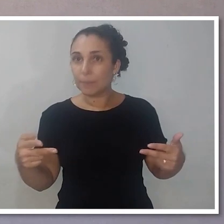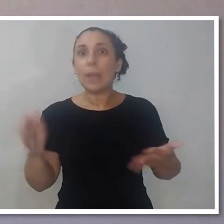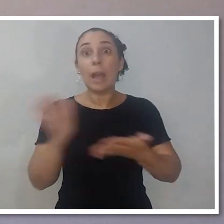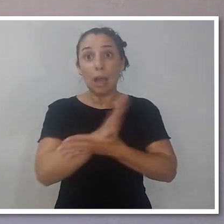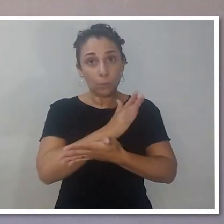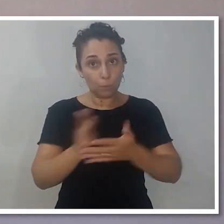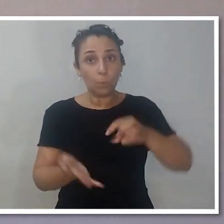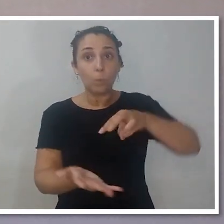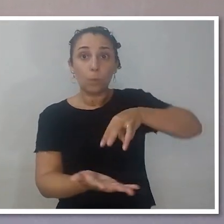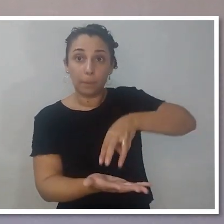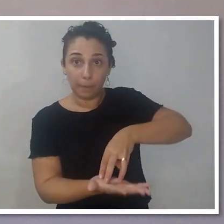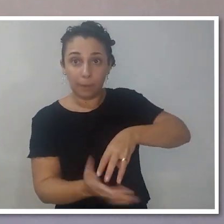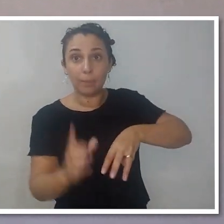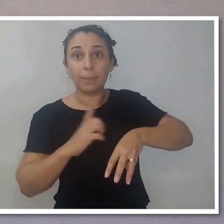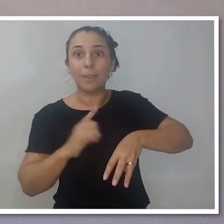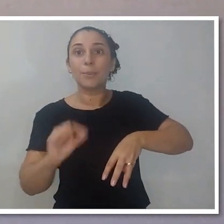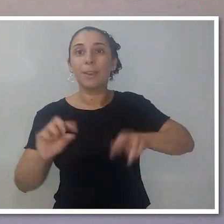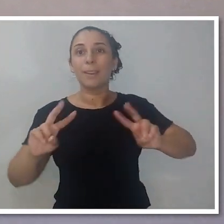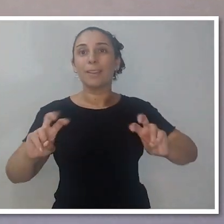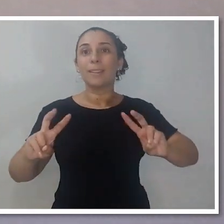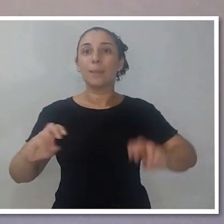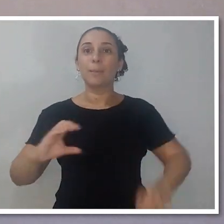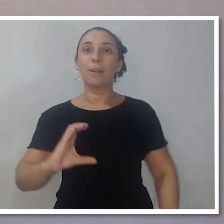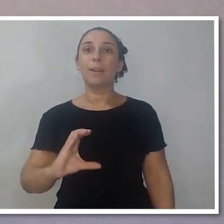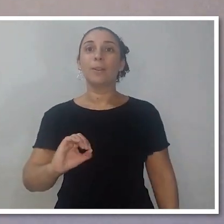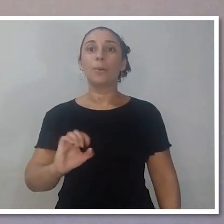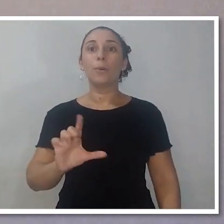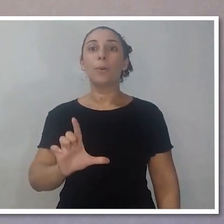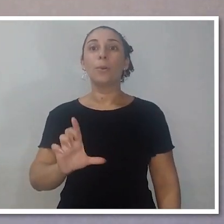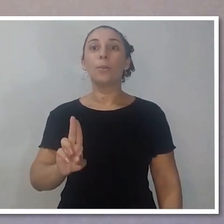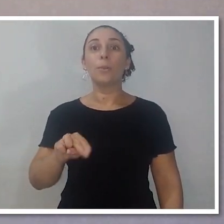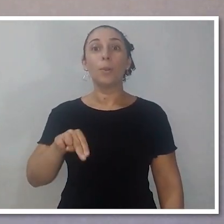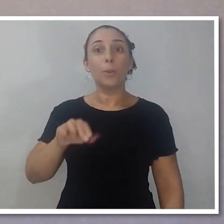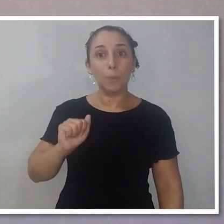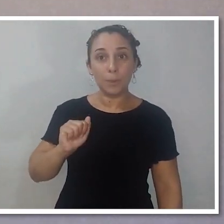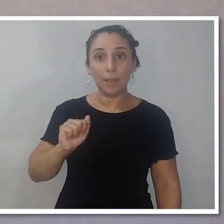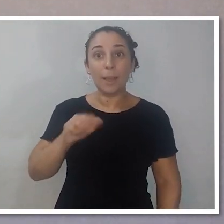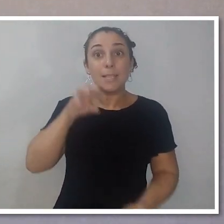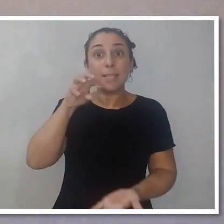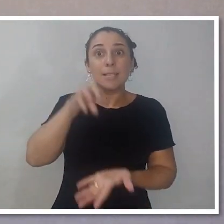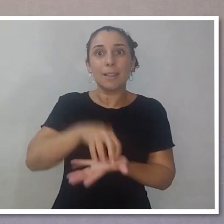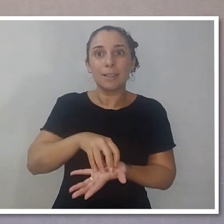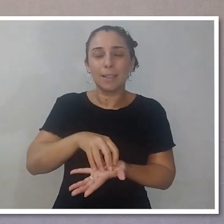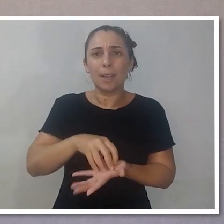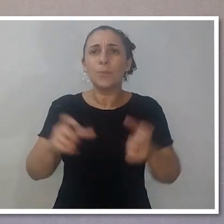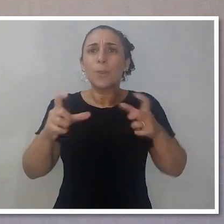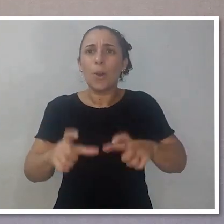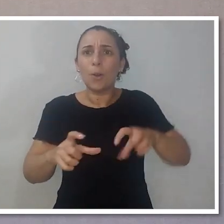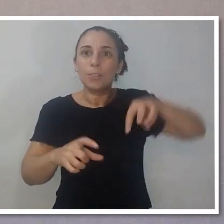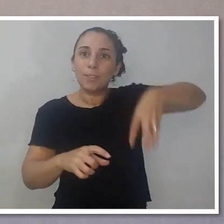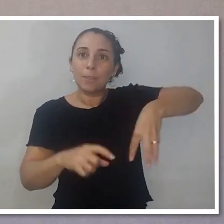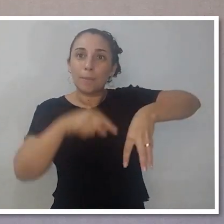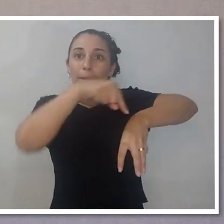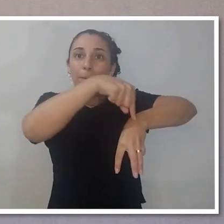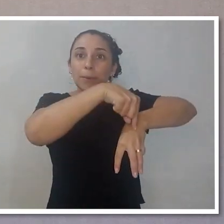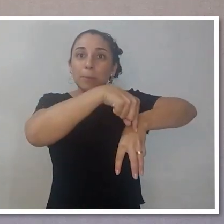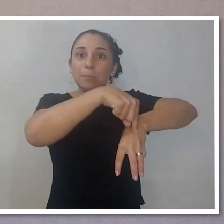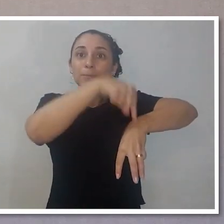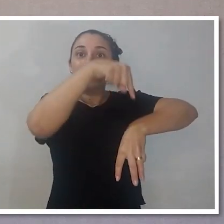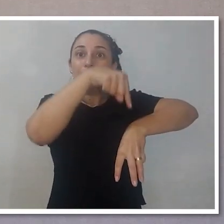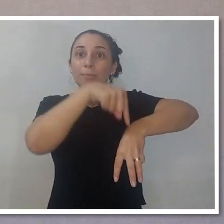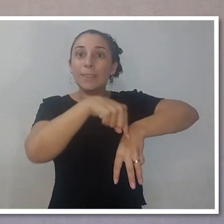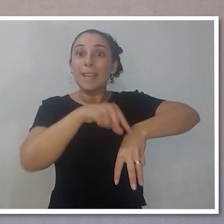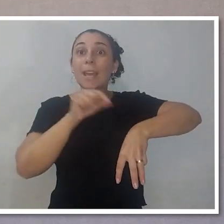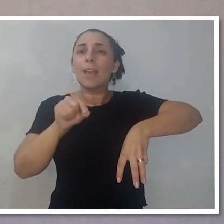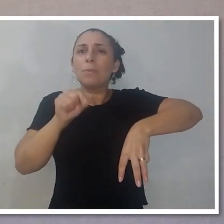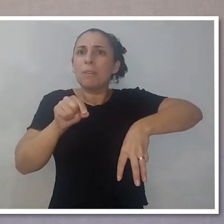nem todo tripé tem, que é a coluna central. A coluna central, ela fica posicionada aqui, entre as pernas do tripé.